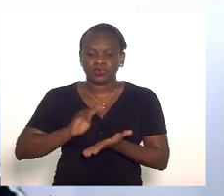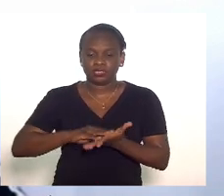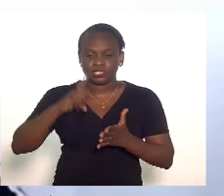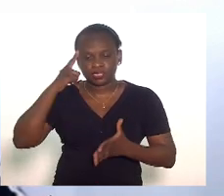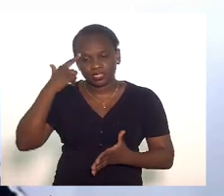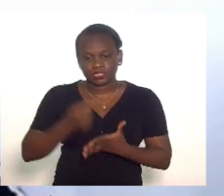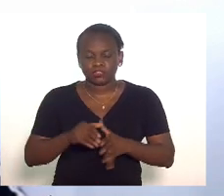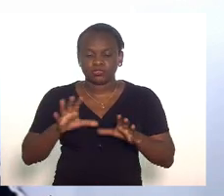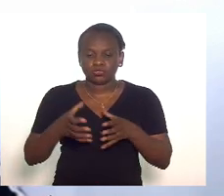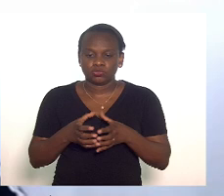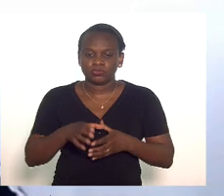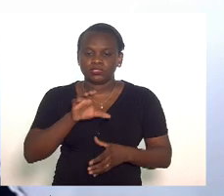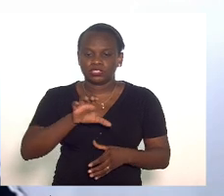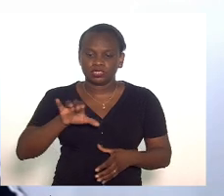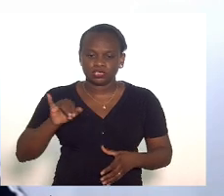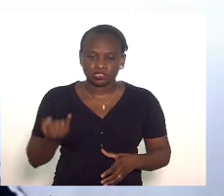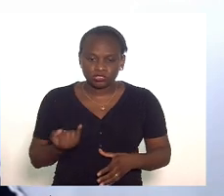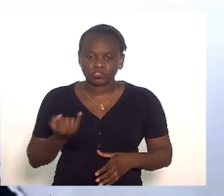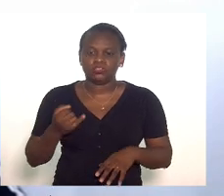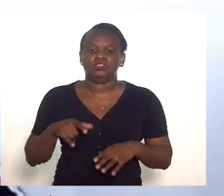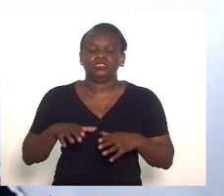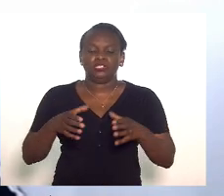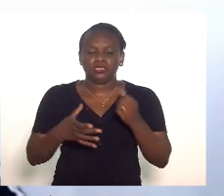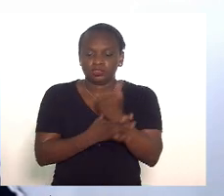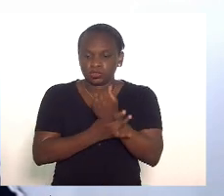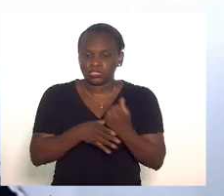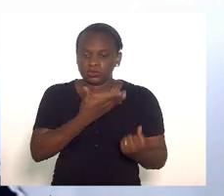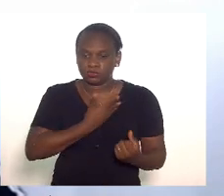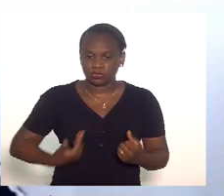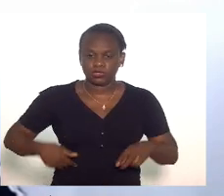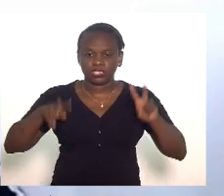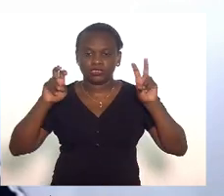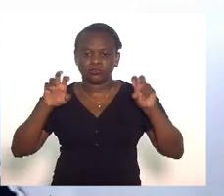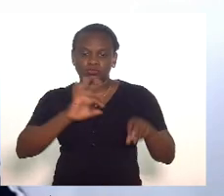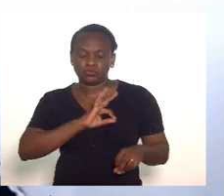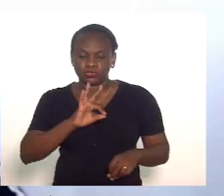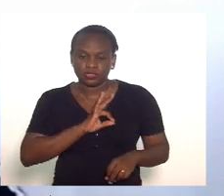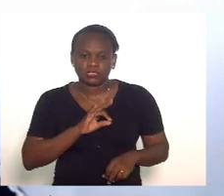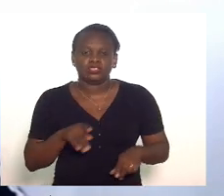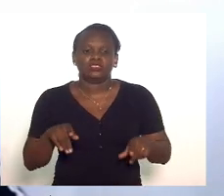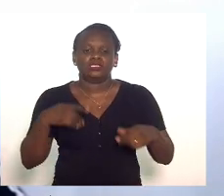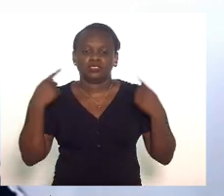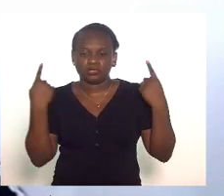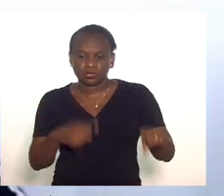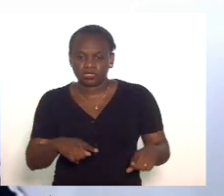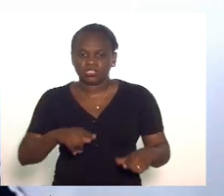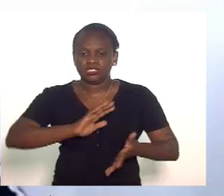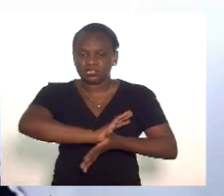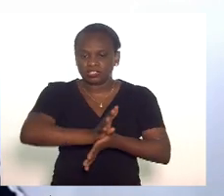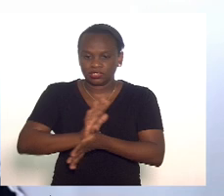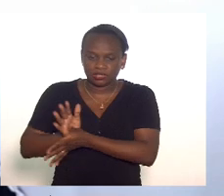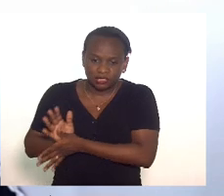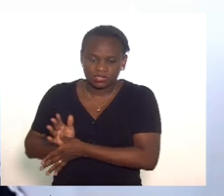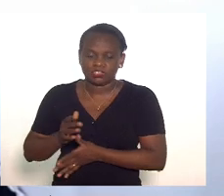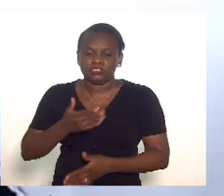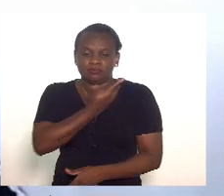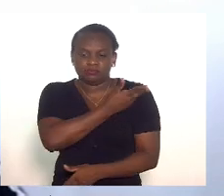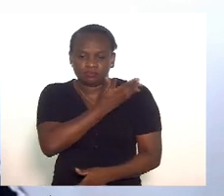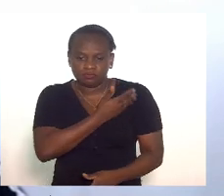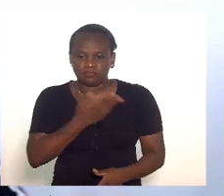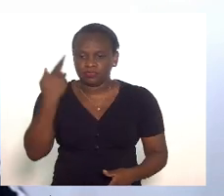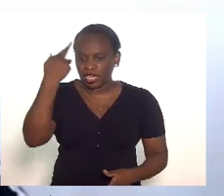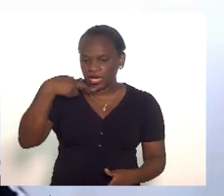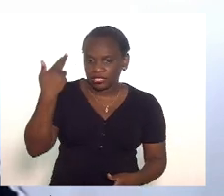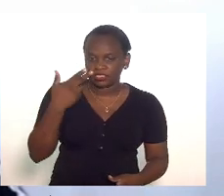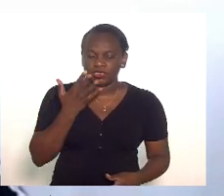pareceres das comissões de Constituição e Justiça de segurança pública e assuntos de polícia e de combate às discriminações e preconceitos de